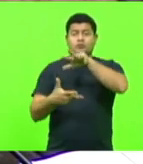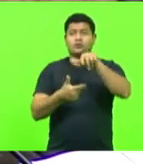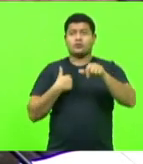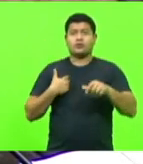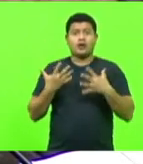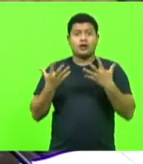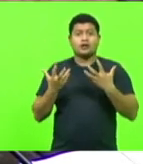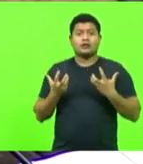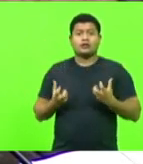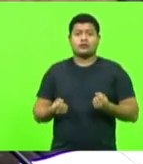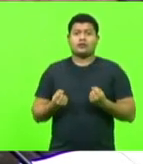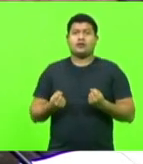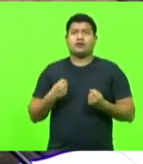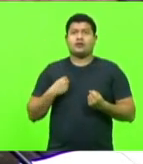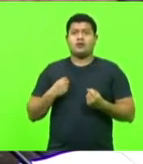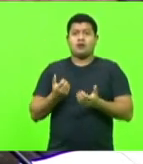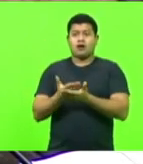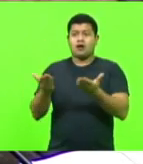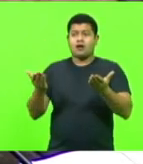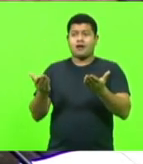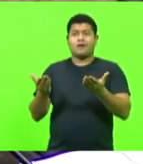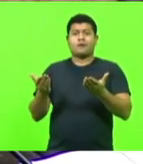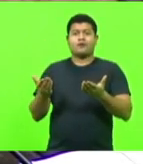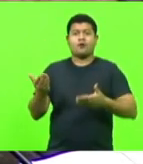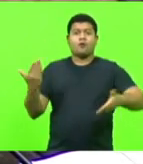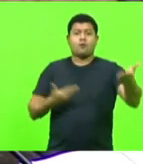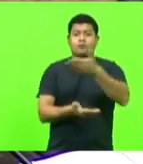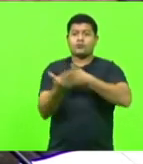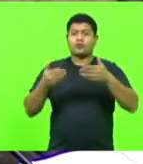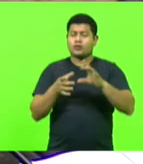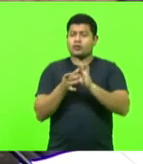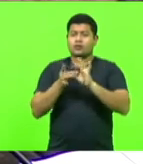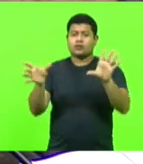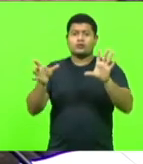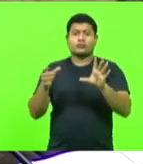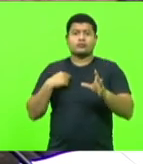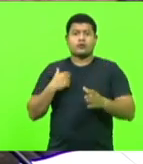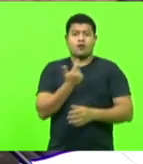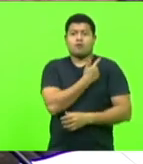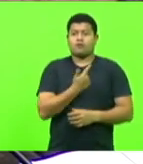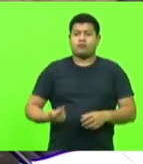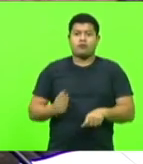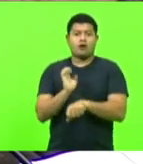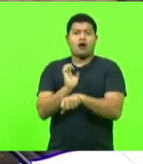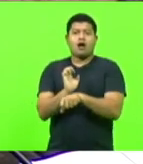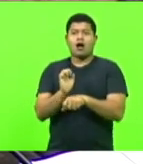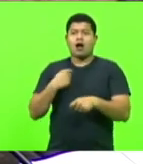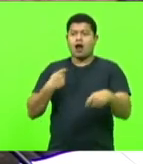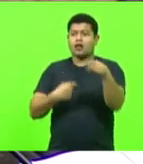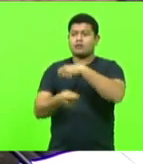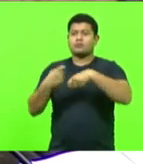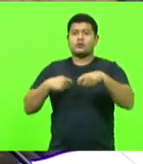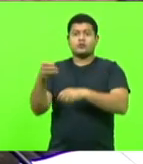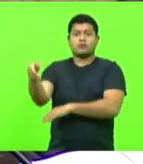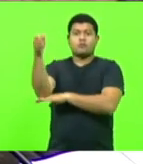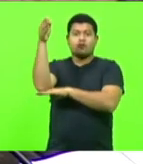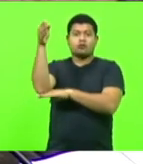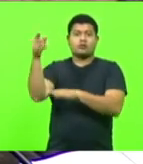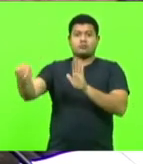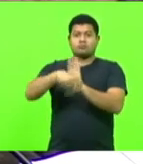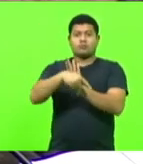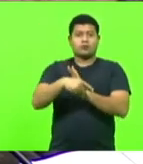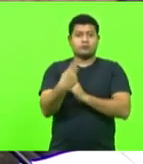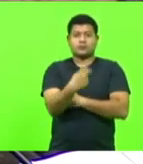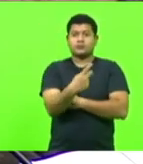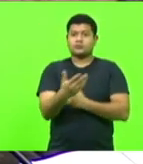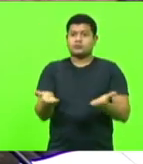e aos princípios do livre-mercado, o governo, Estado, administra um hotel estatal. Pois bem, eu fui falar